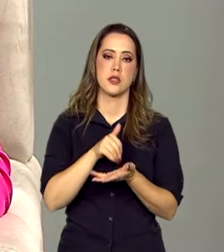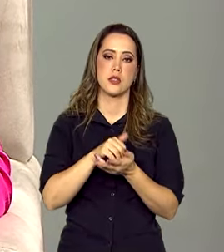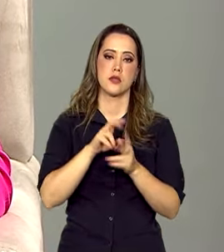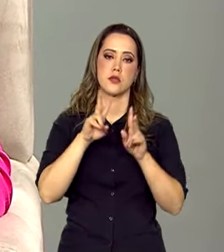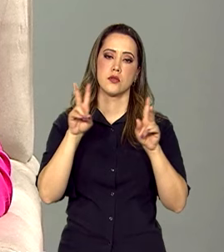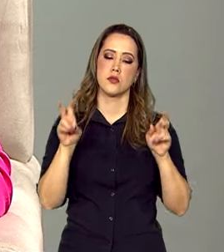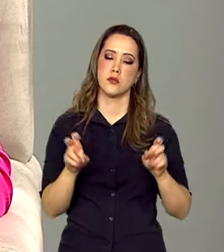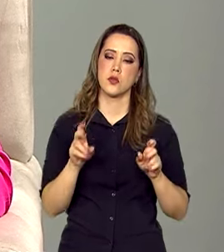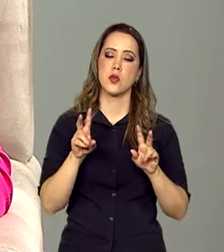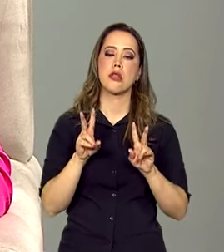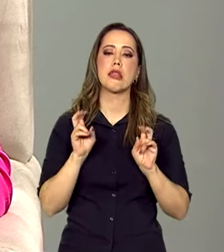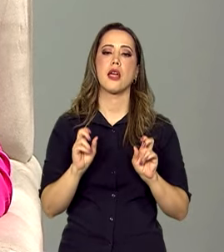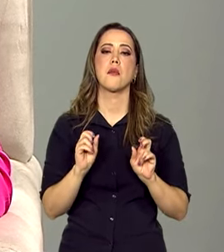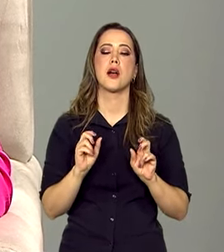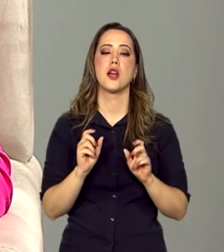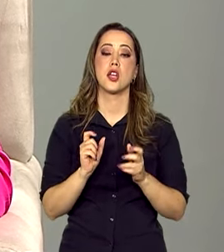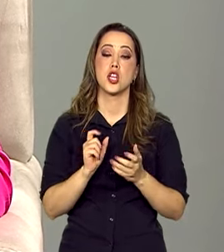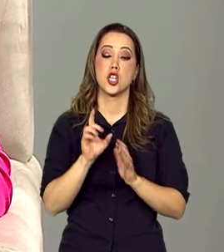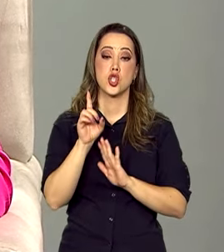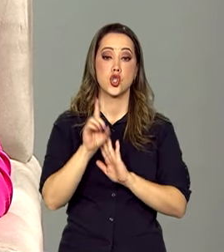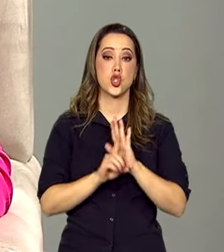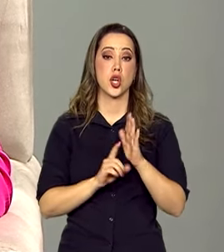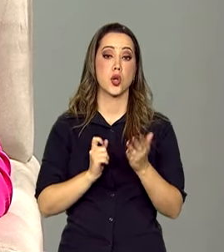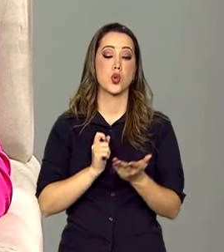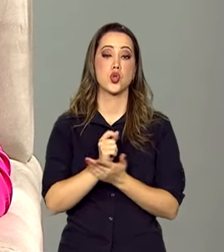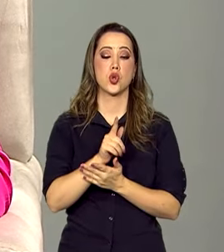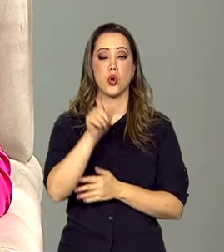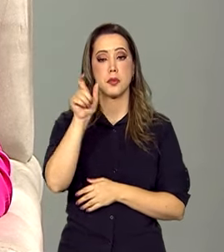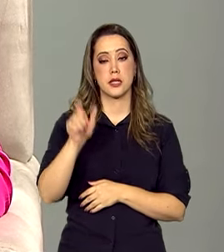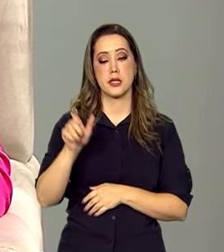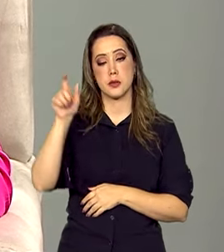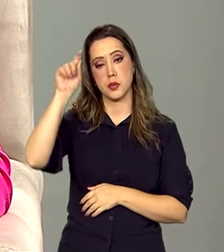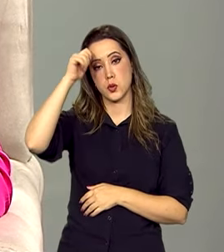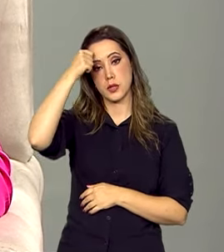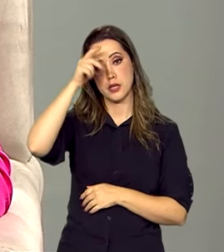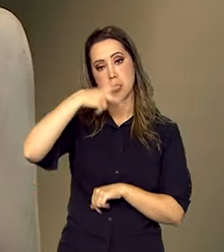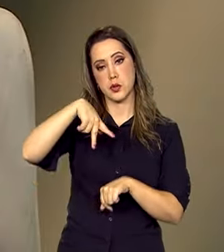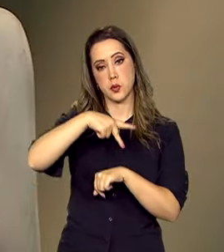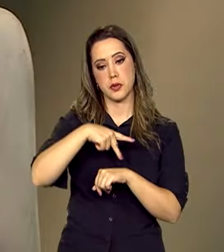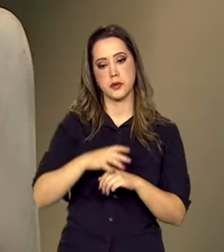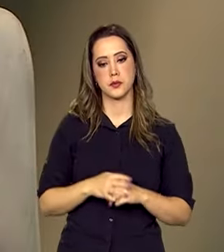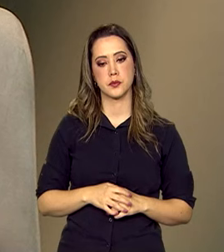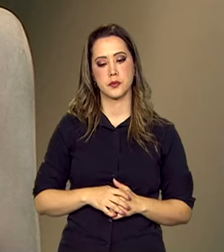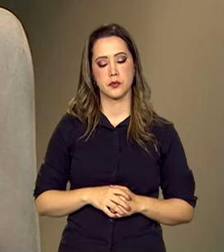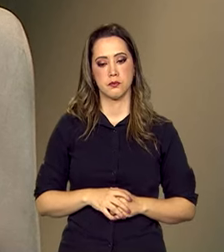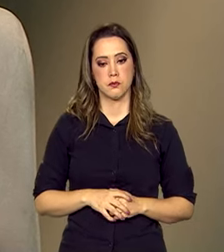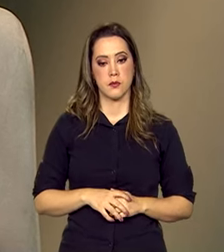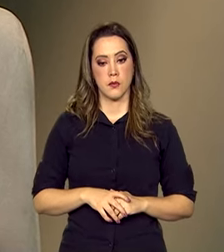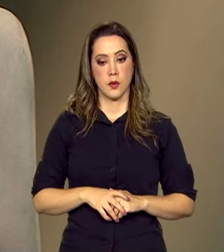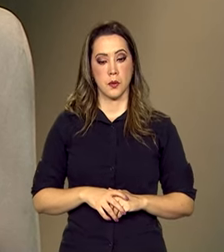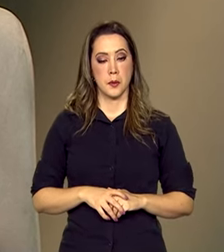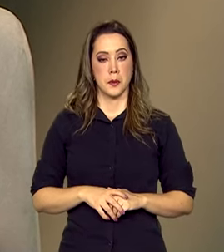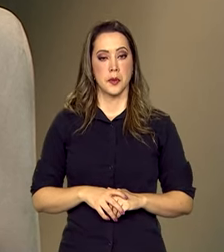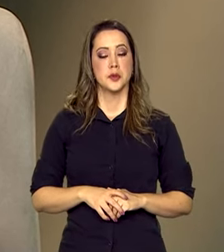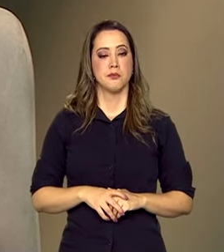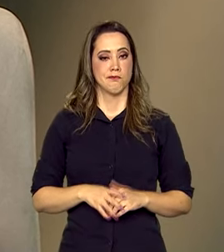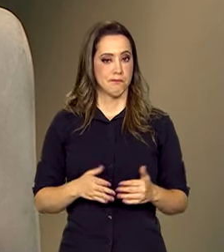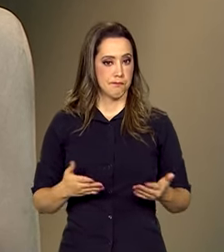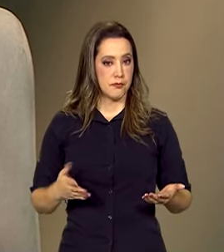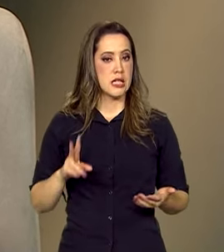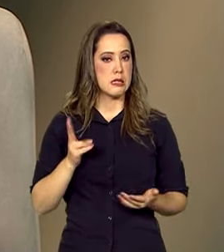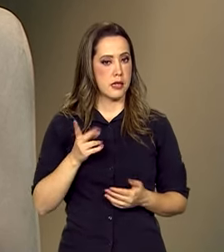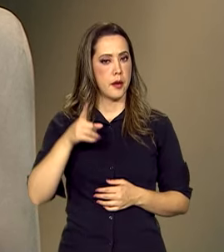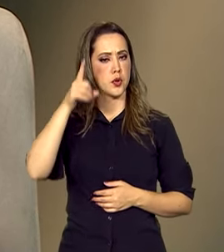que diz respeito aos direitos de consumo das pessoas negras. Cotidianamente, todas as denúncias que nos